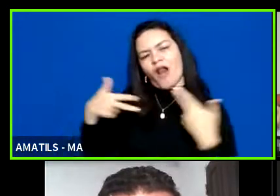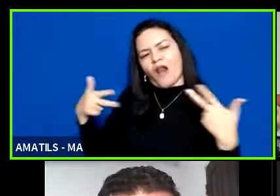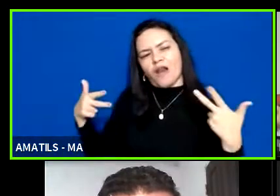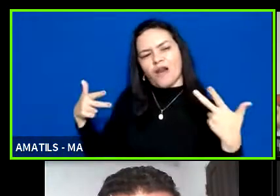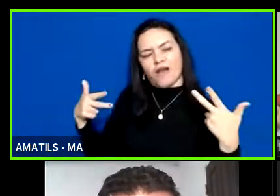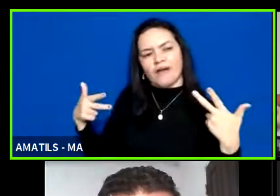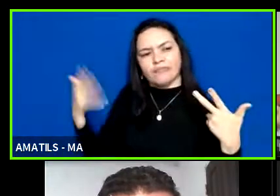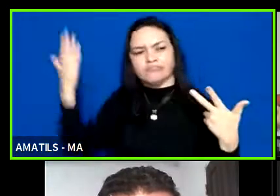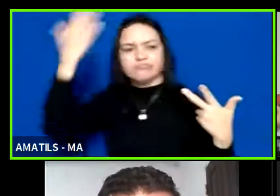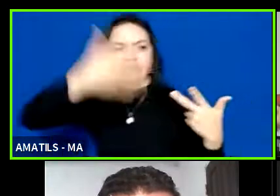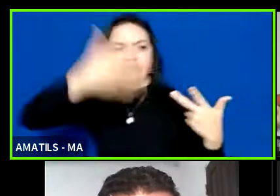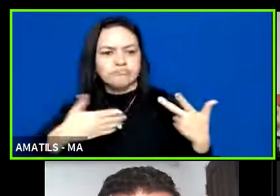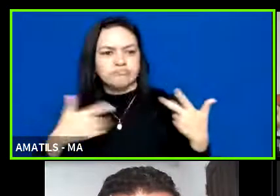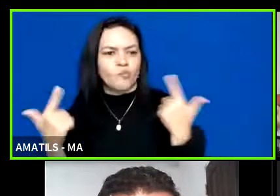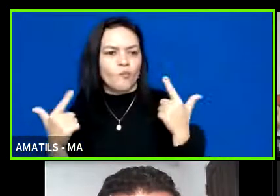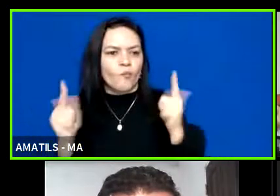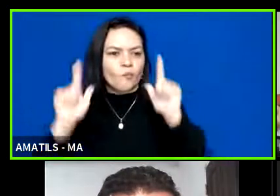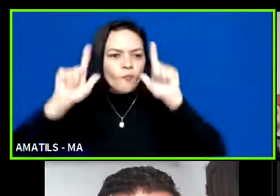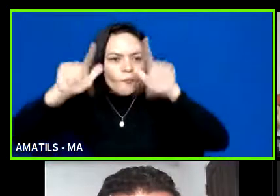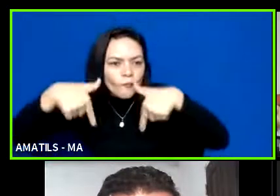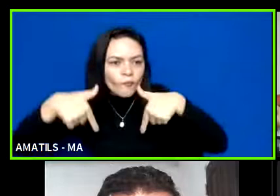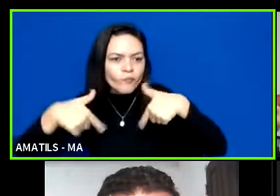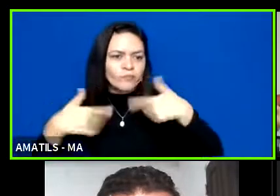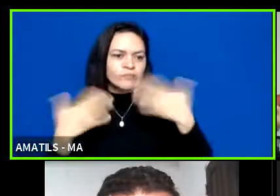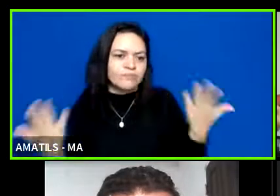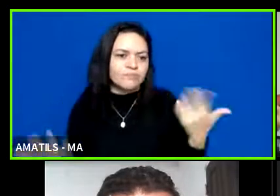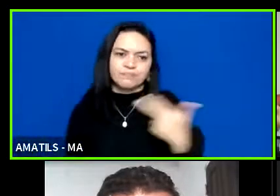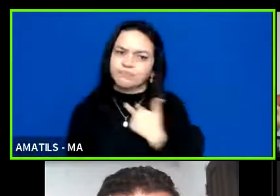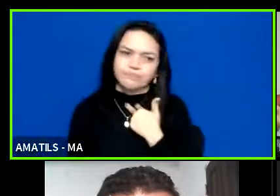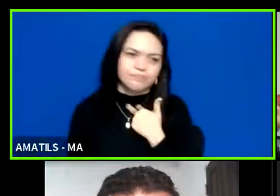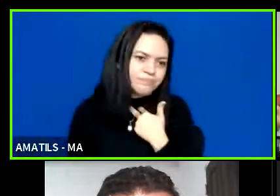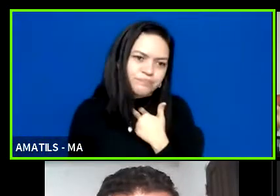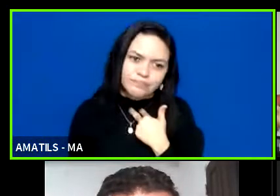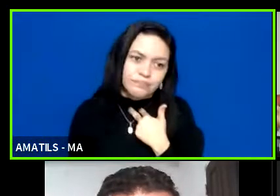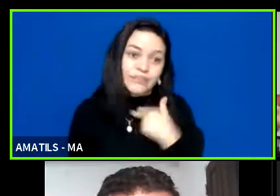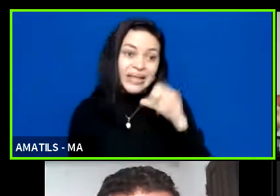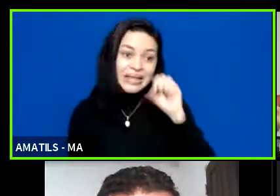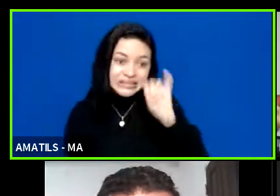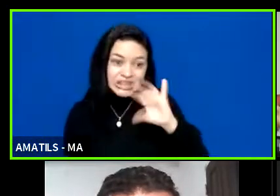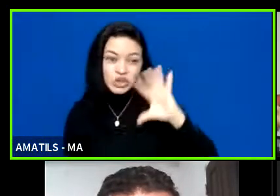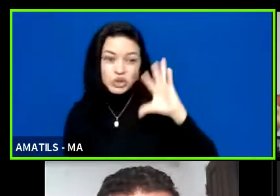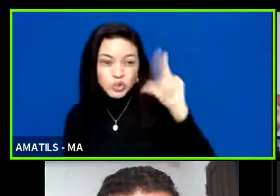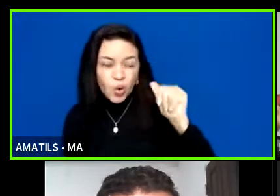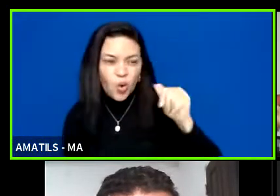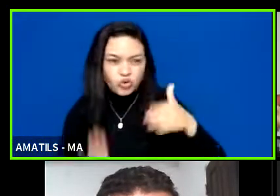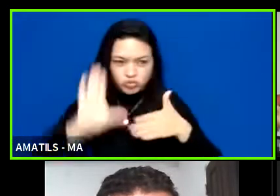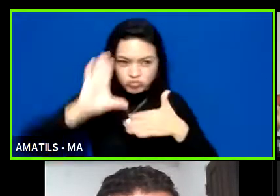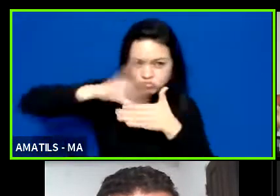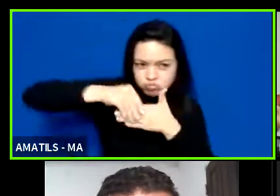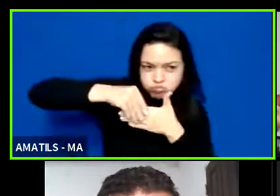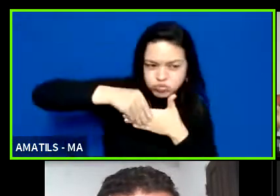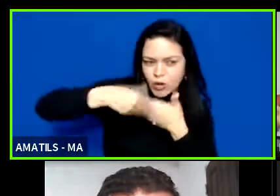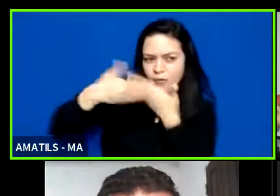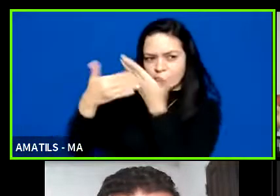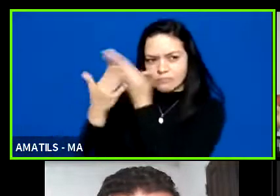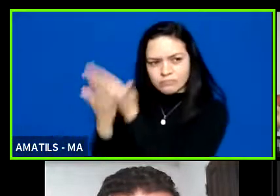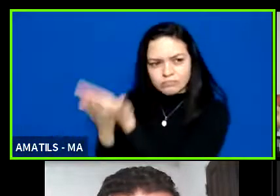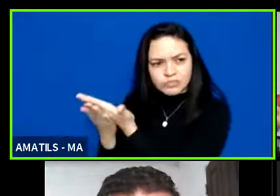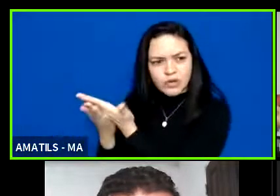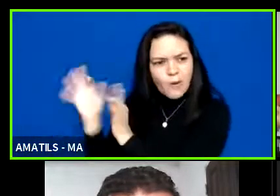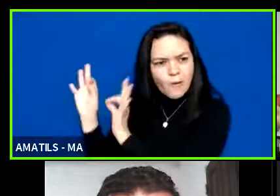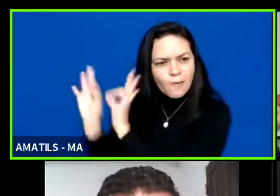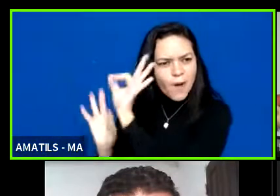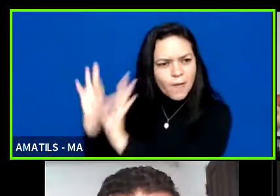basicamente é essa comparação se todos os documentos que foram tratados aqui eles estão